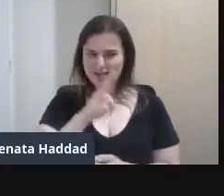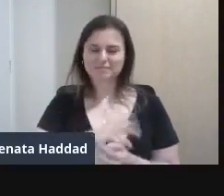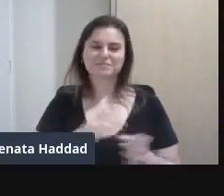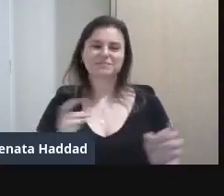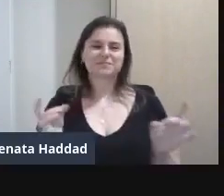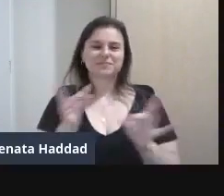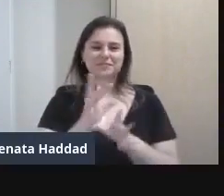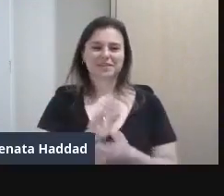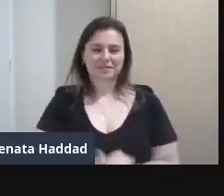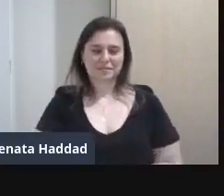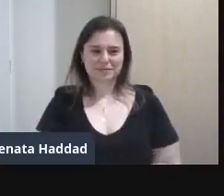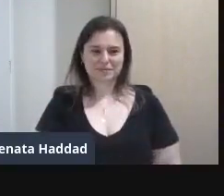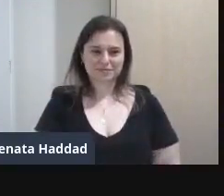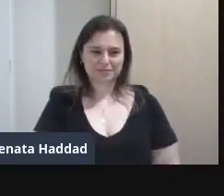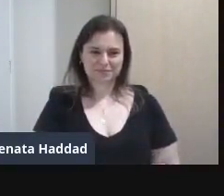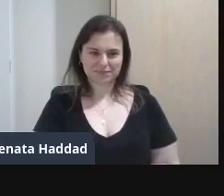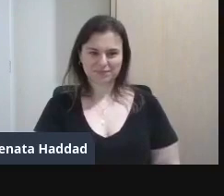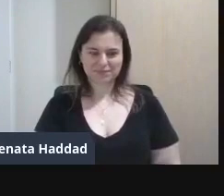Falei